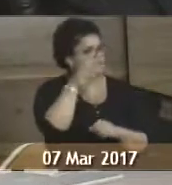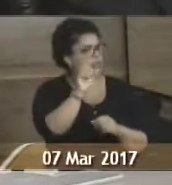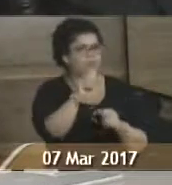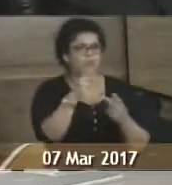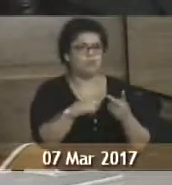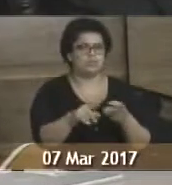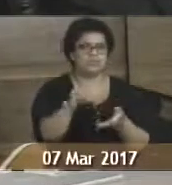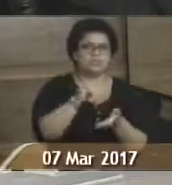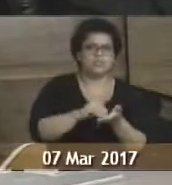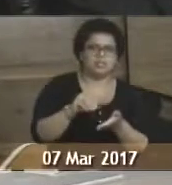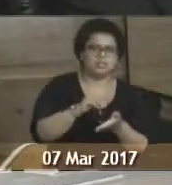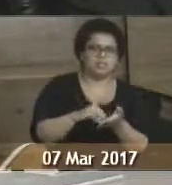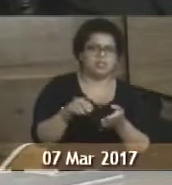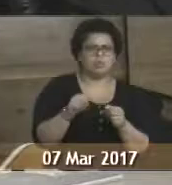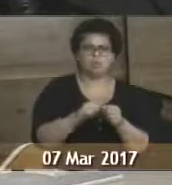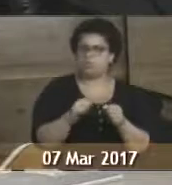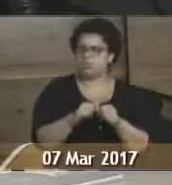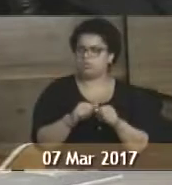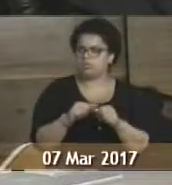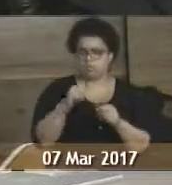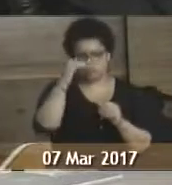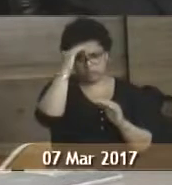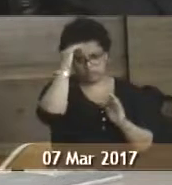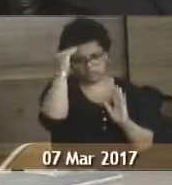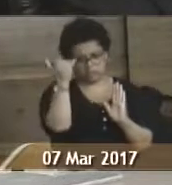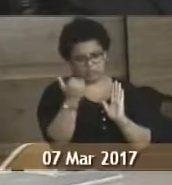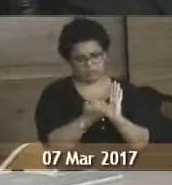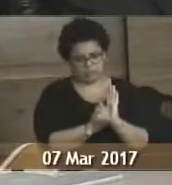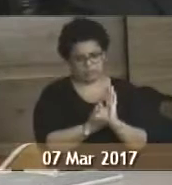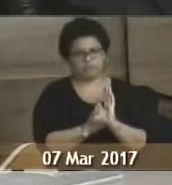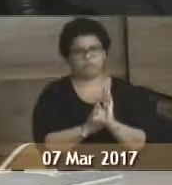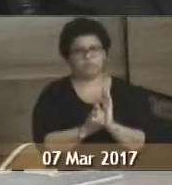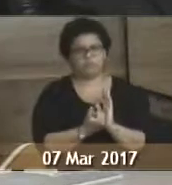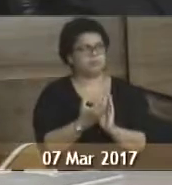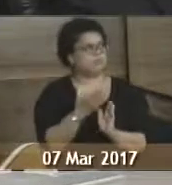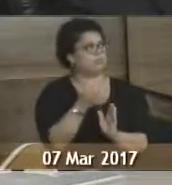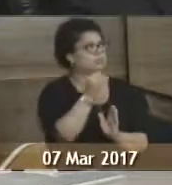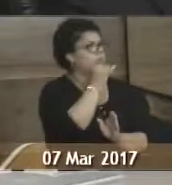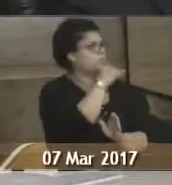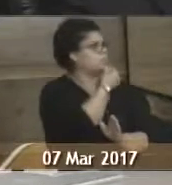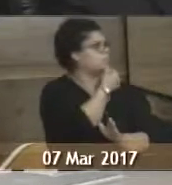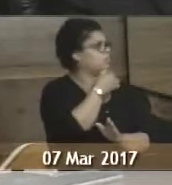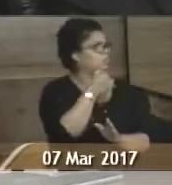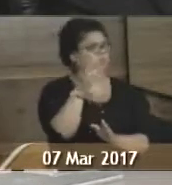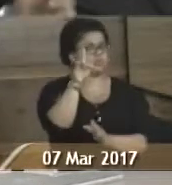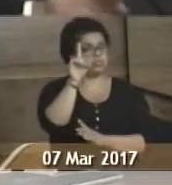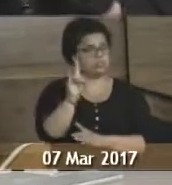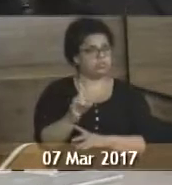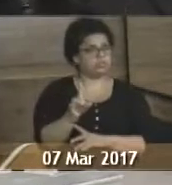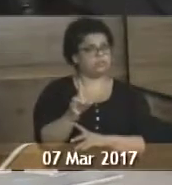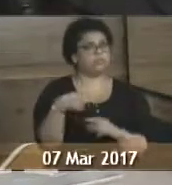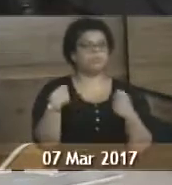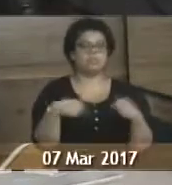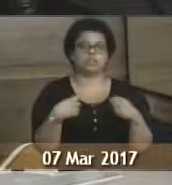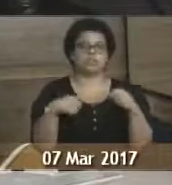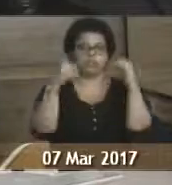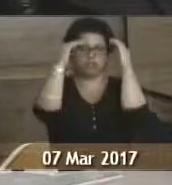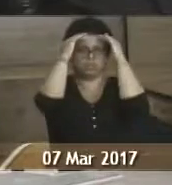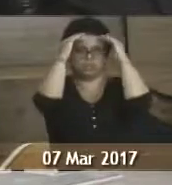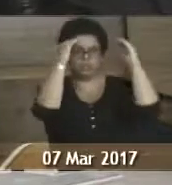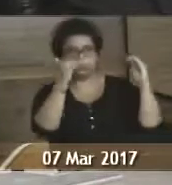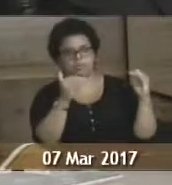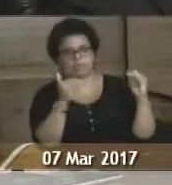secretários para que seja cumprido esse direito. Isso é muito triste. O direito tem que ser cumprido.